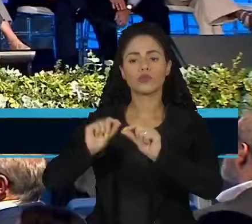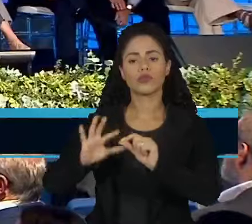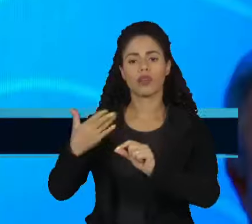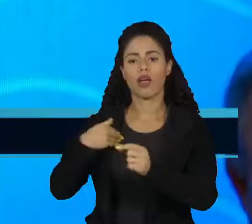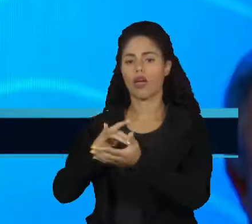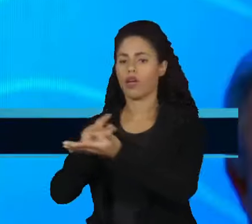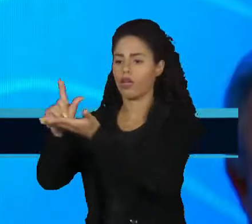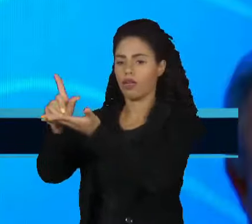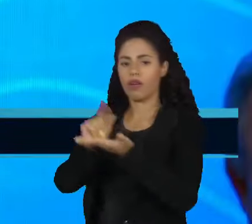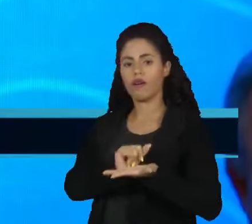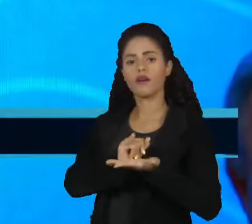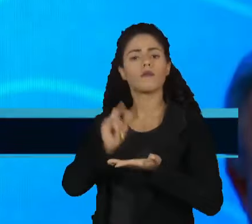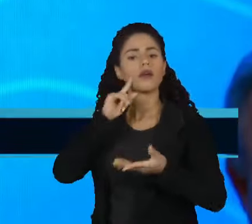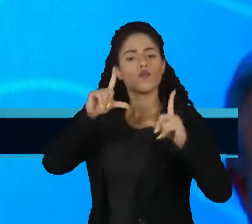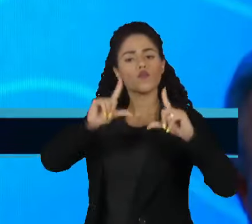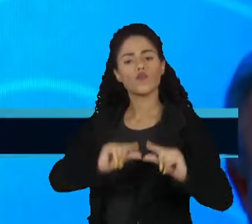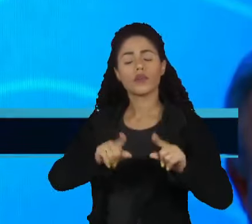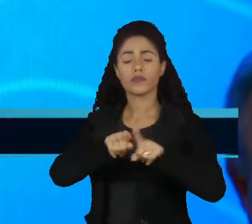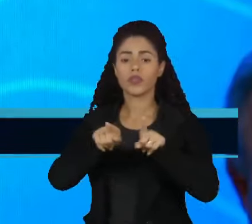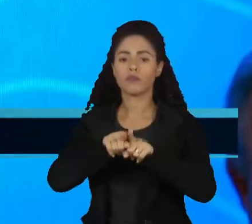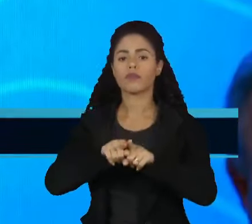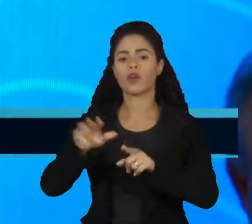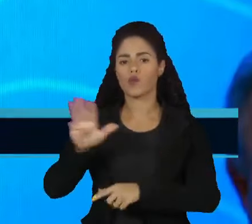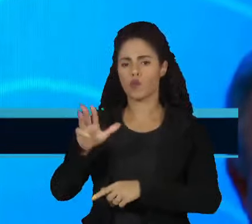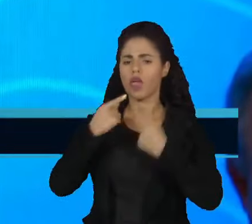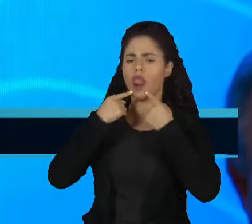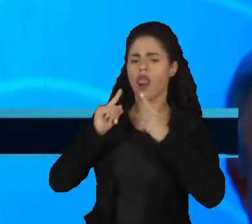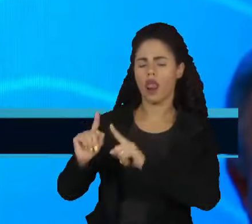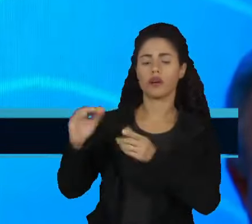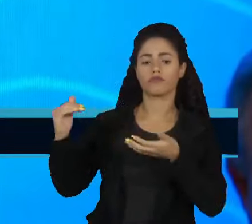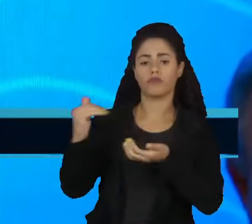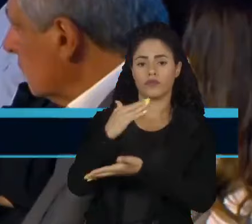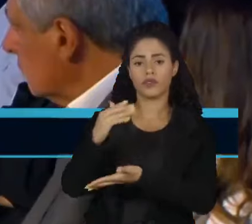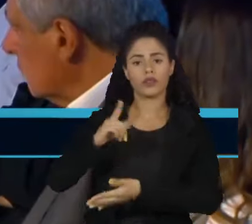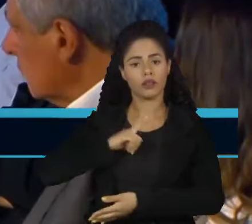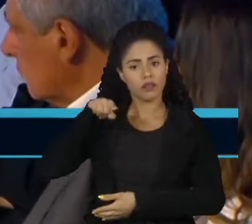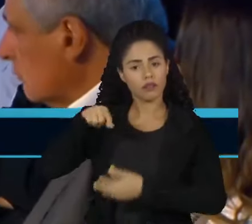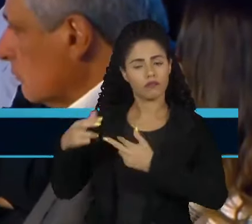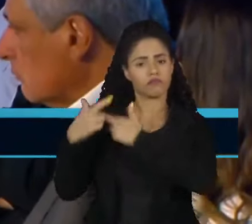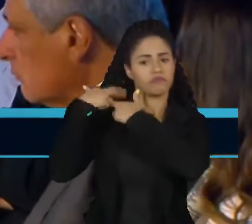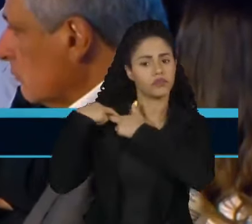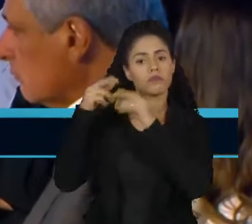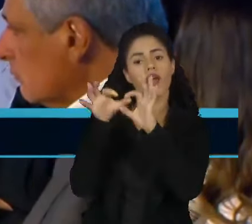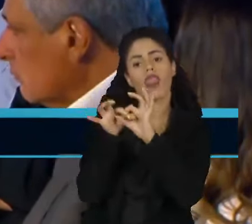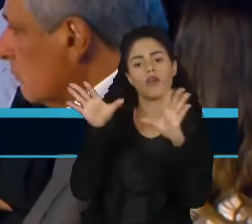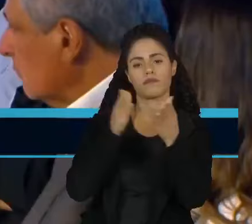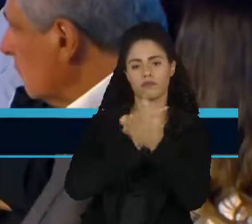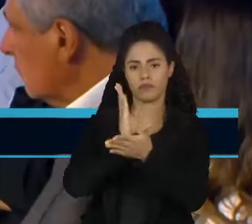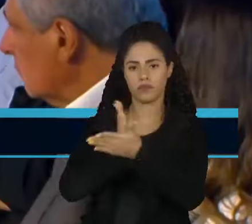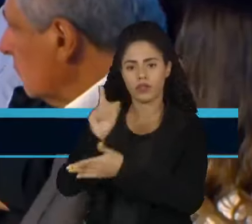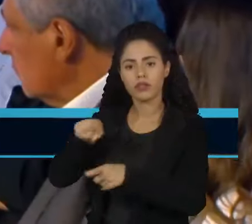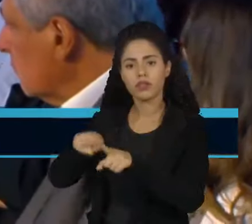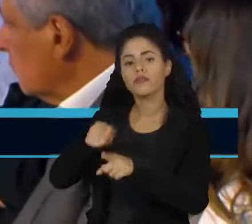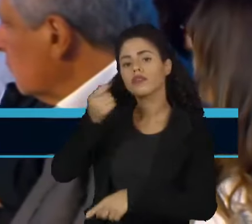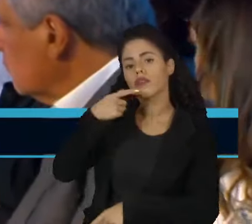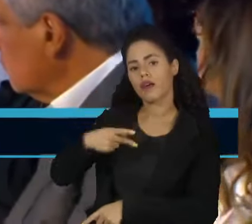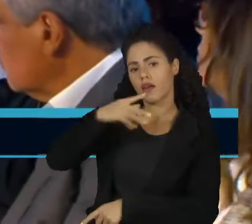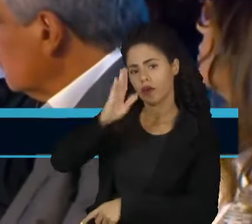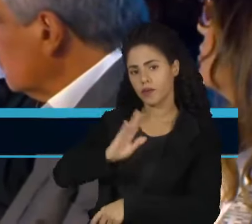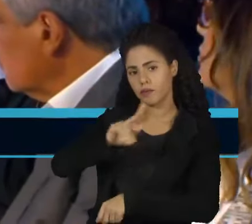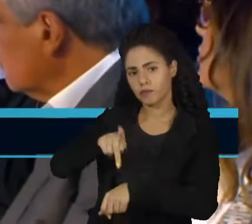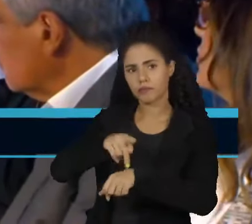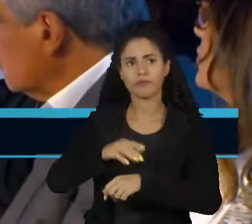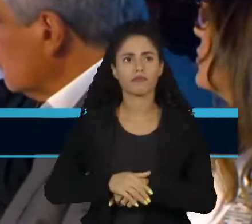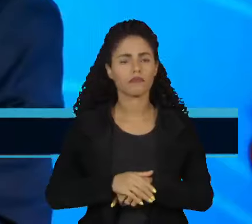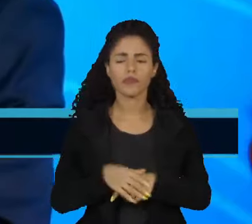importados. Durante o discurso, Lula criticou a Anvisa, agência reguladora responsável pela liberação do uso de medicamentos no país. É